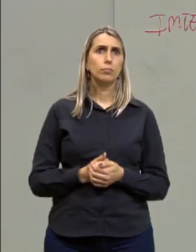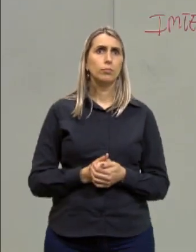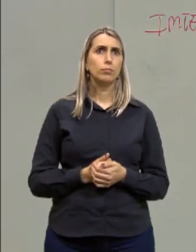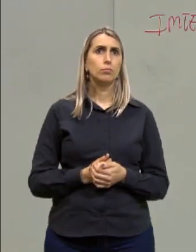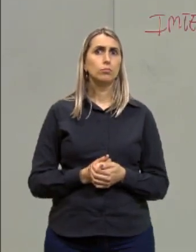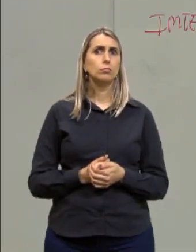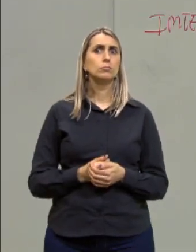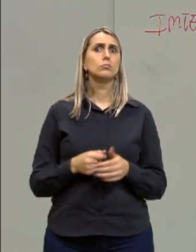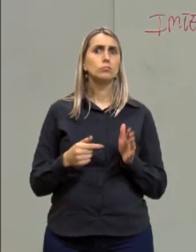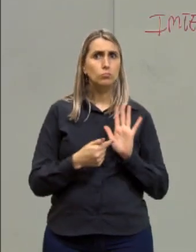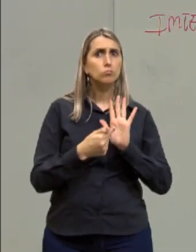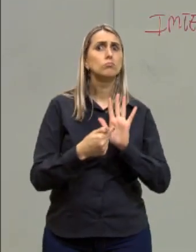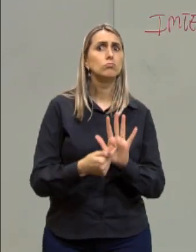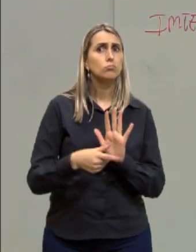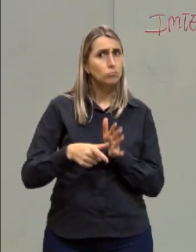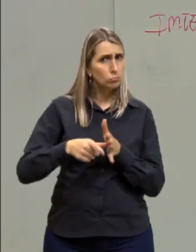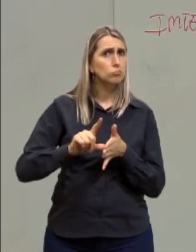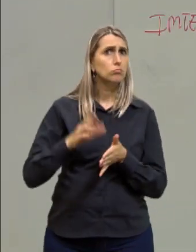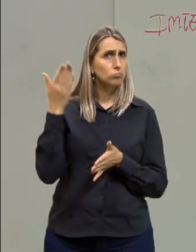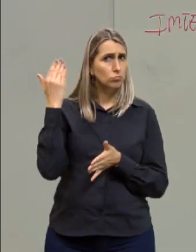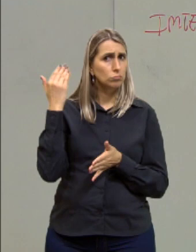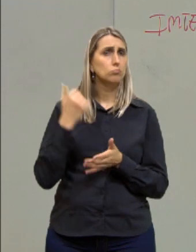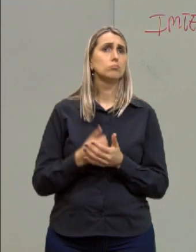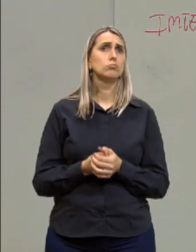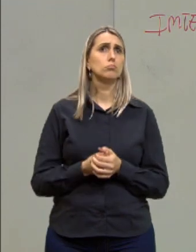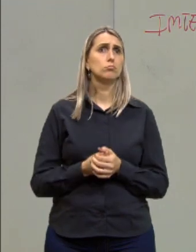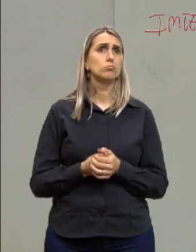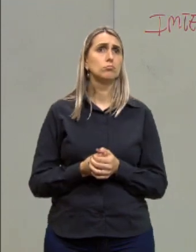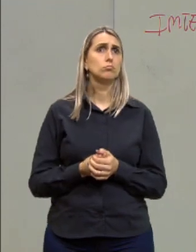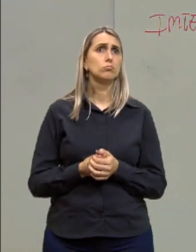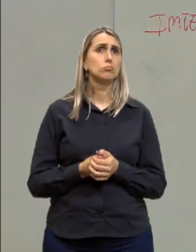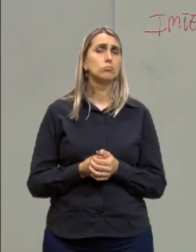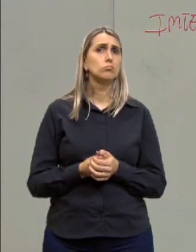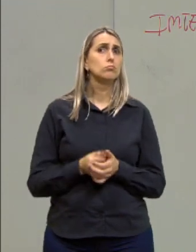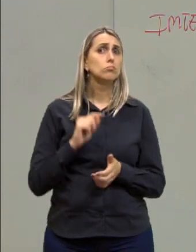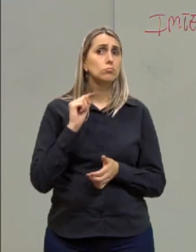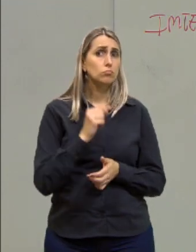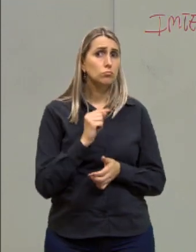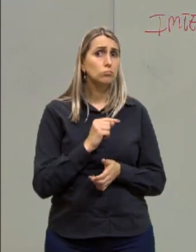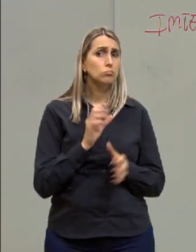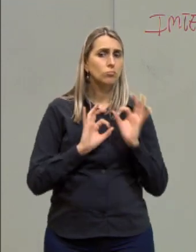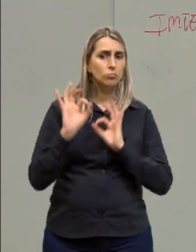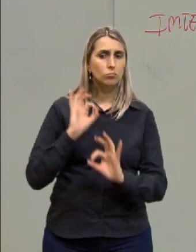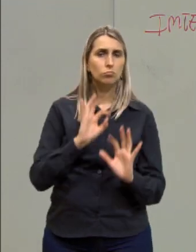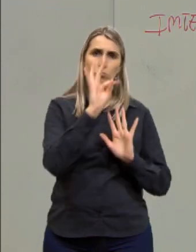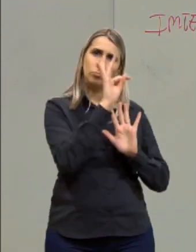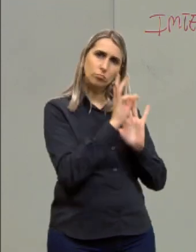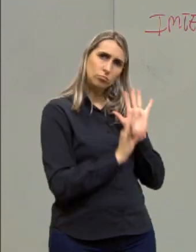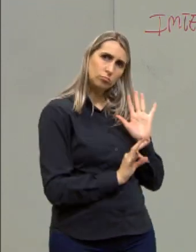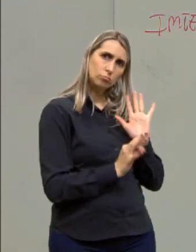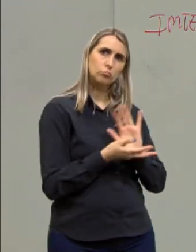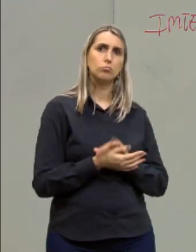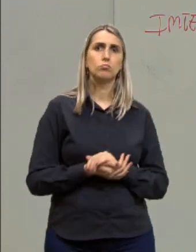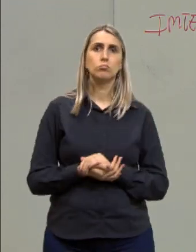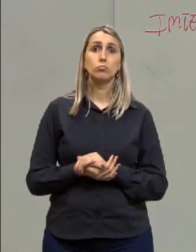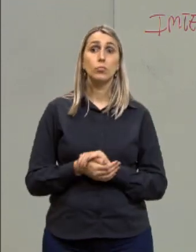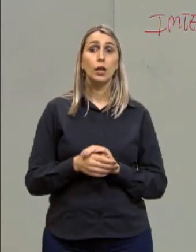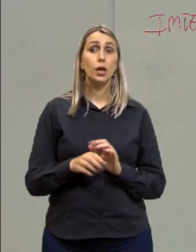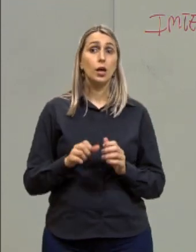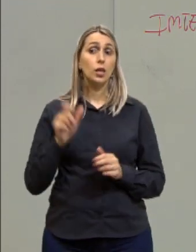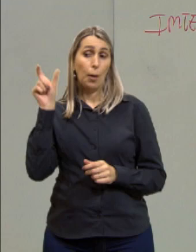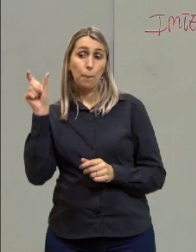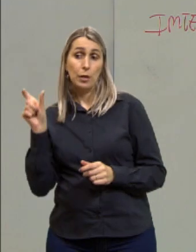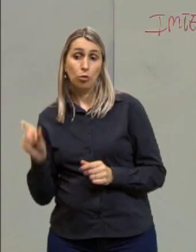Que já aparecem aqui, gente, tá vendo? Então, isso aqui é um projeto de texto que a banca